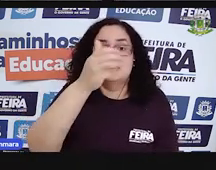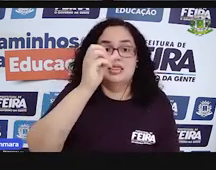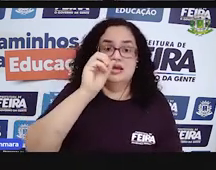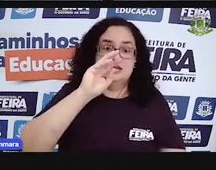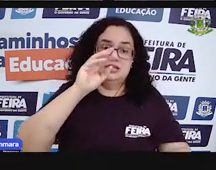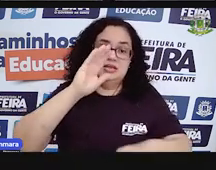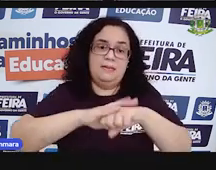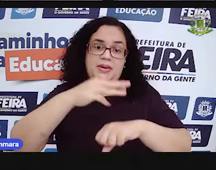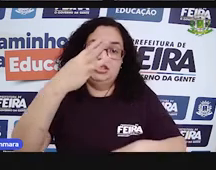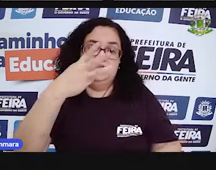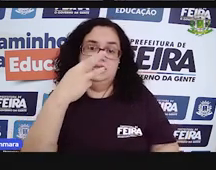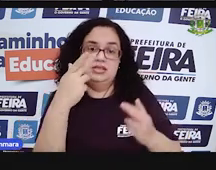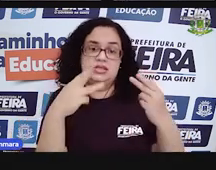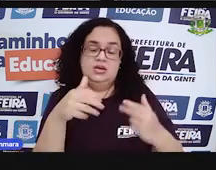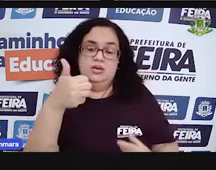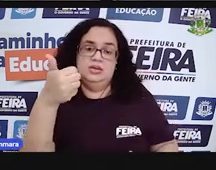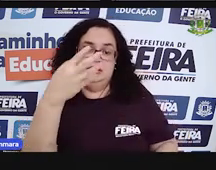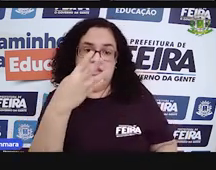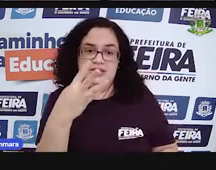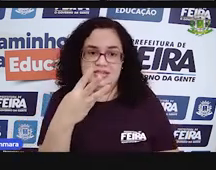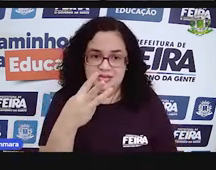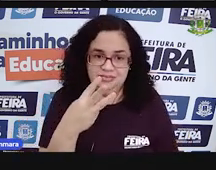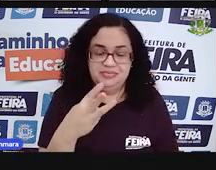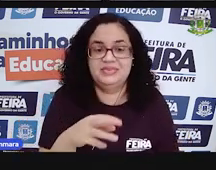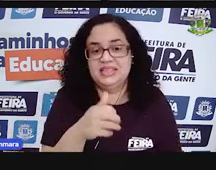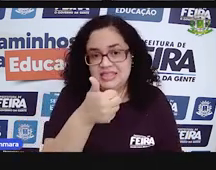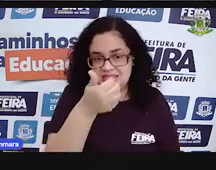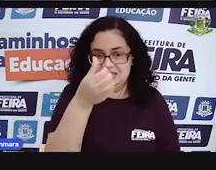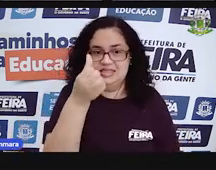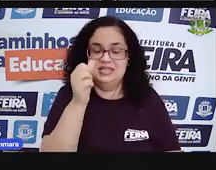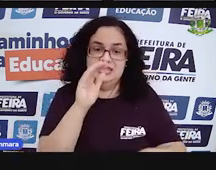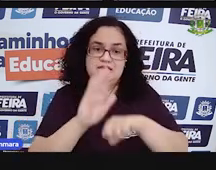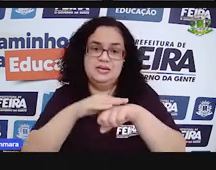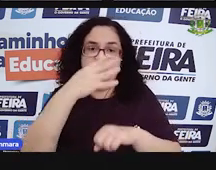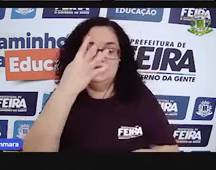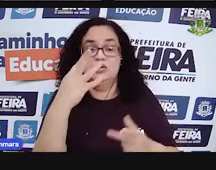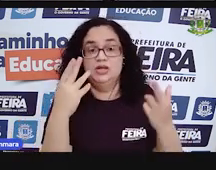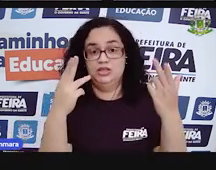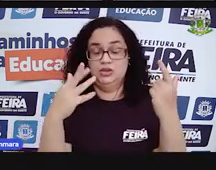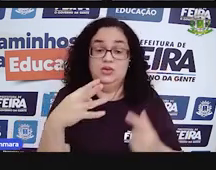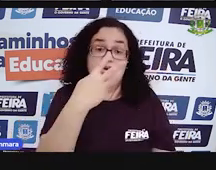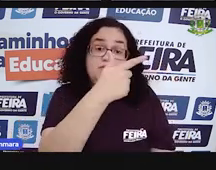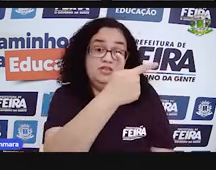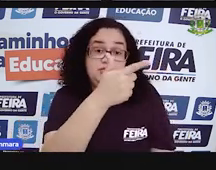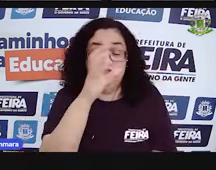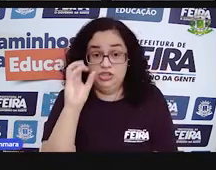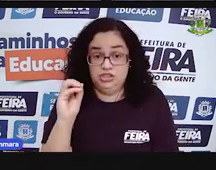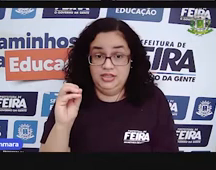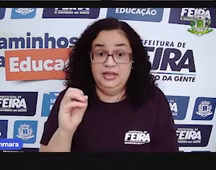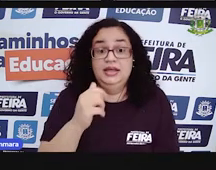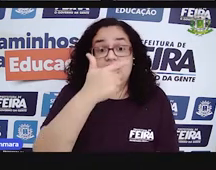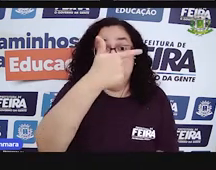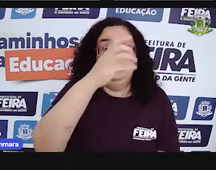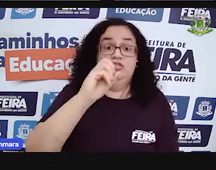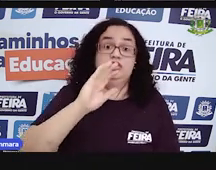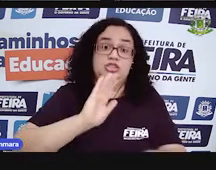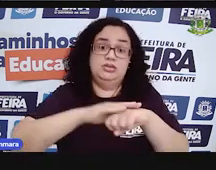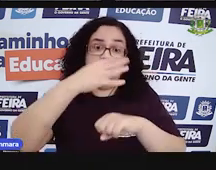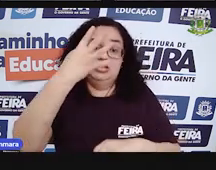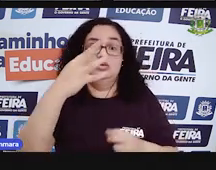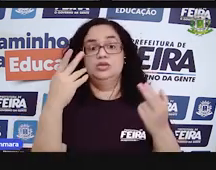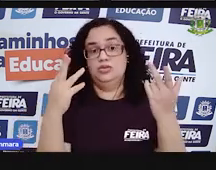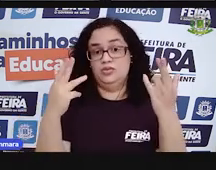13 mais 3, 16. 16 mais 4, 20. 20 mais 4, 24.